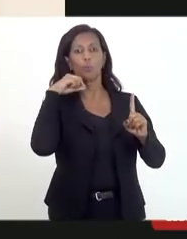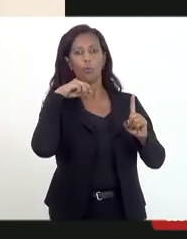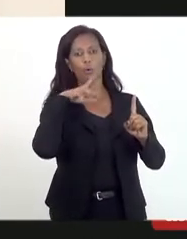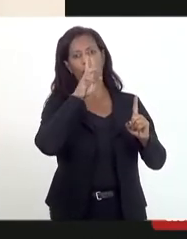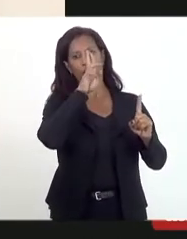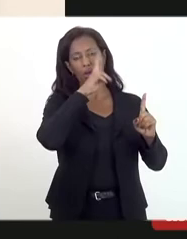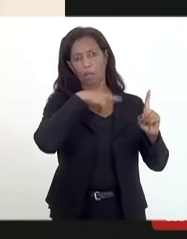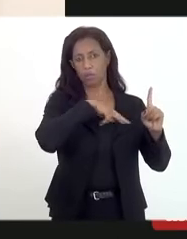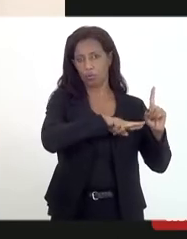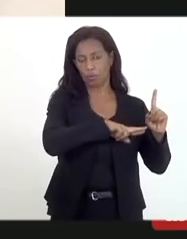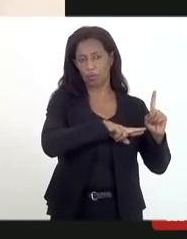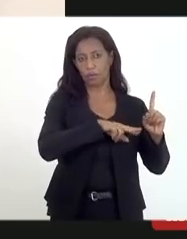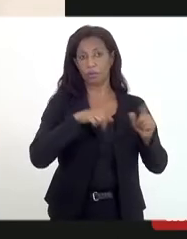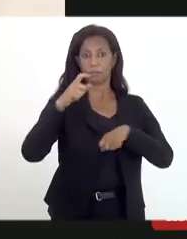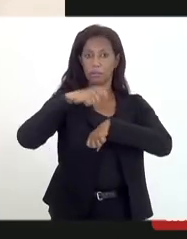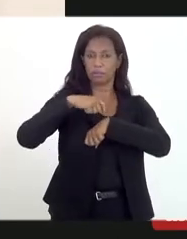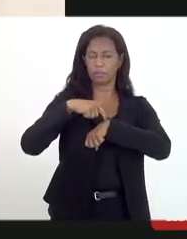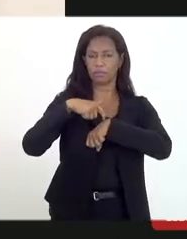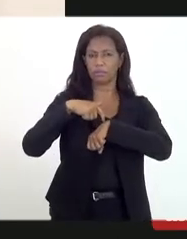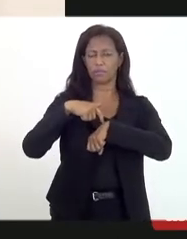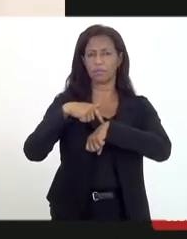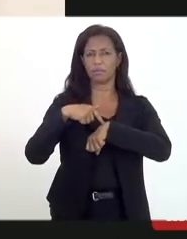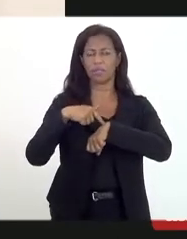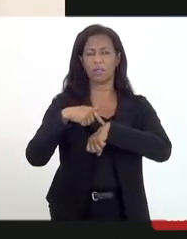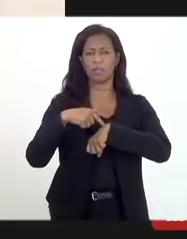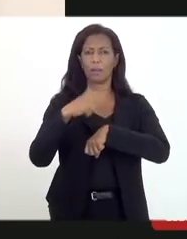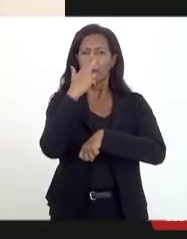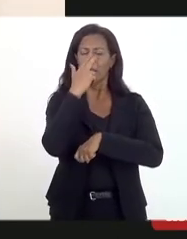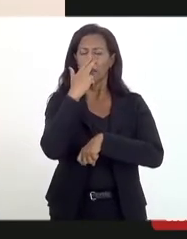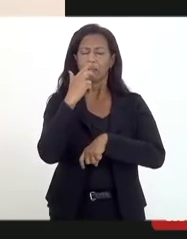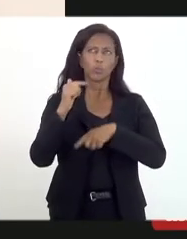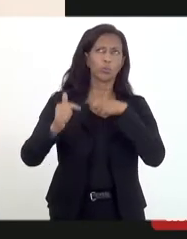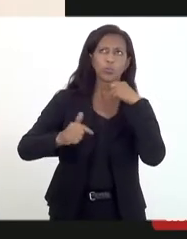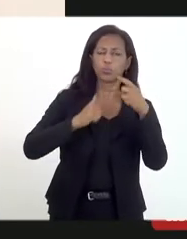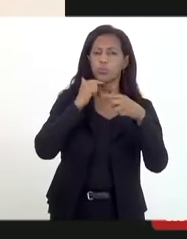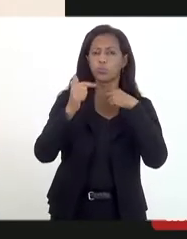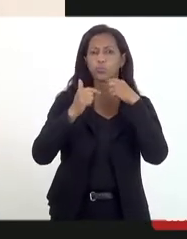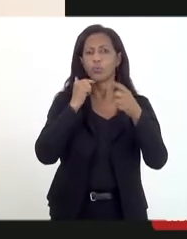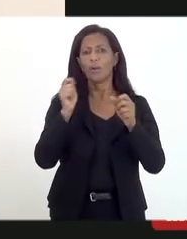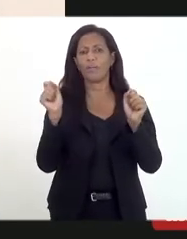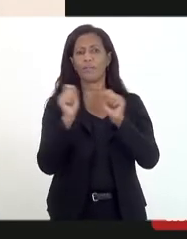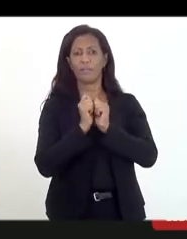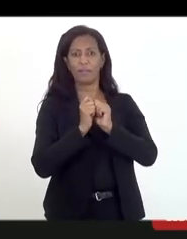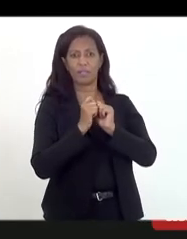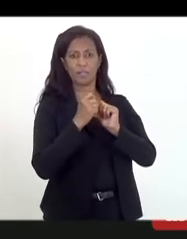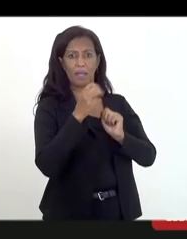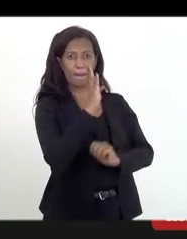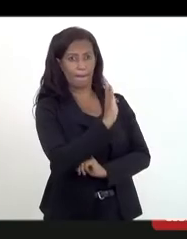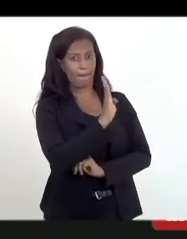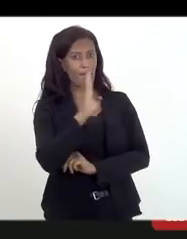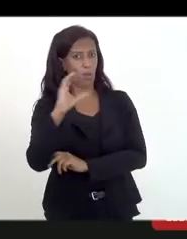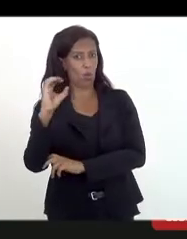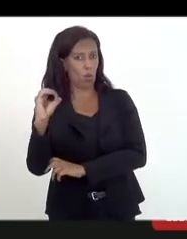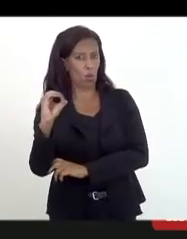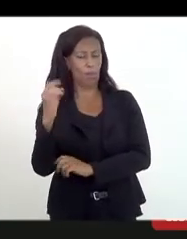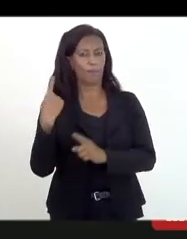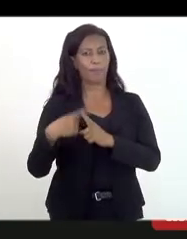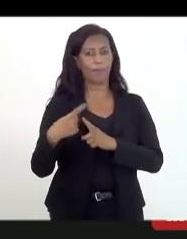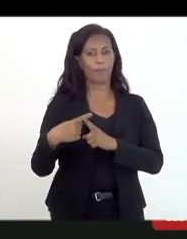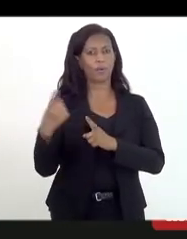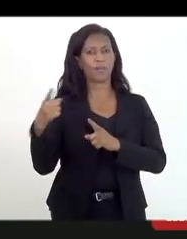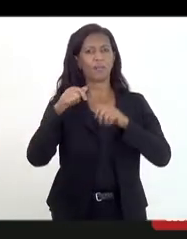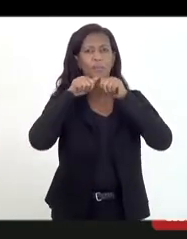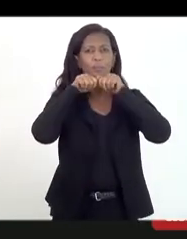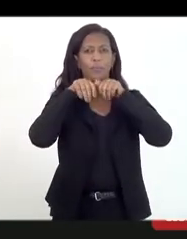No primeiro momento, a Fabiana nem conseguiu fazer o registro porque foi na época da